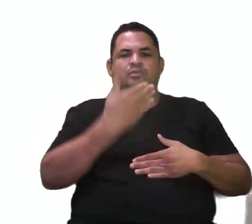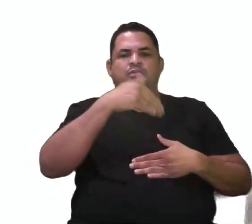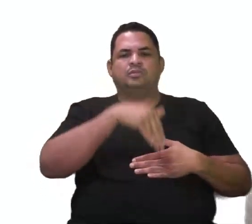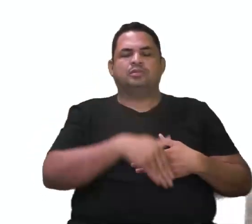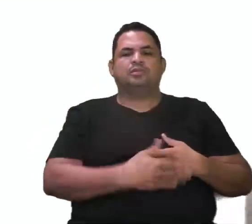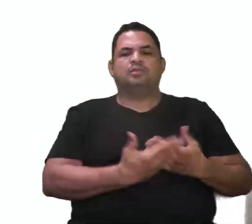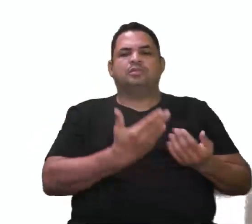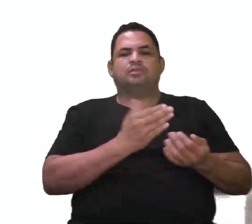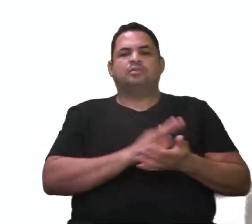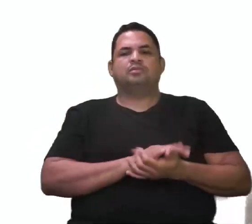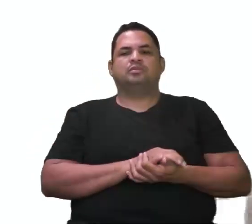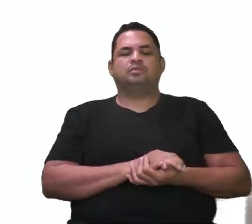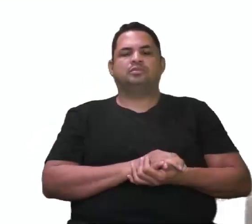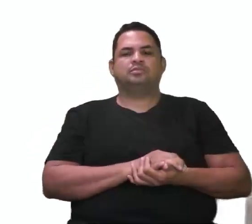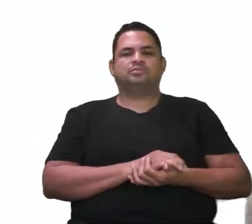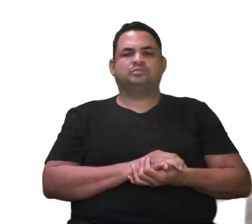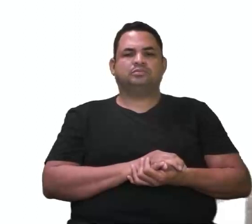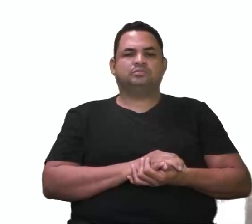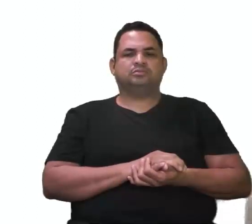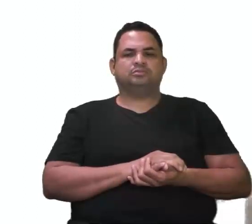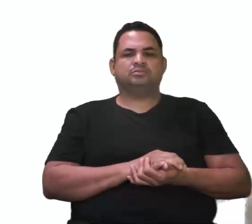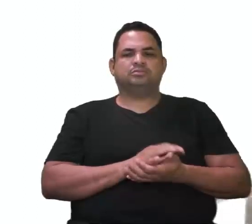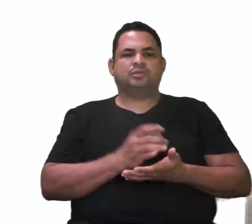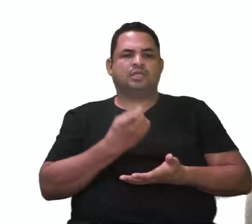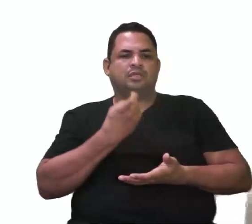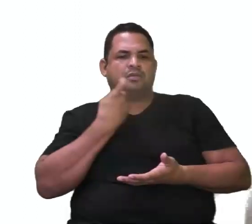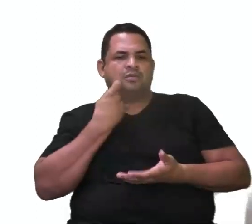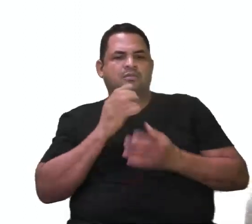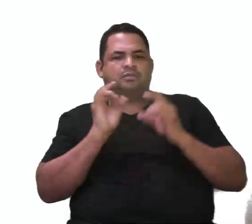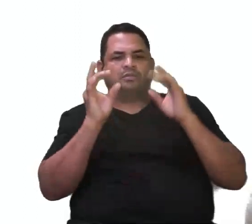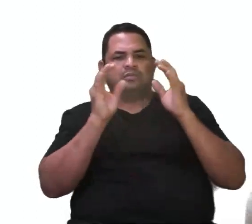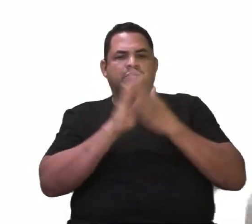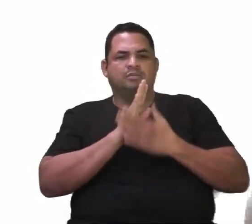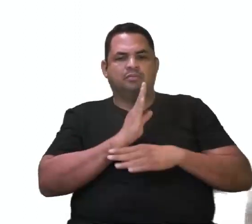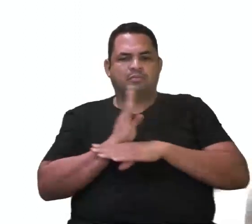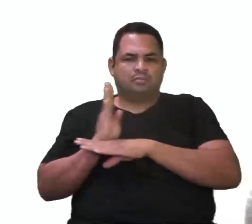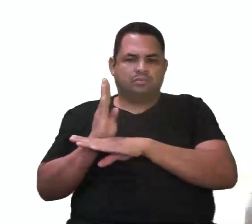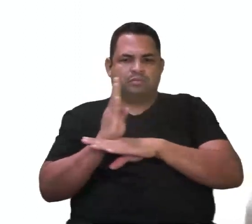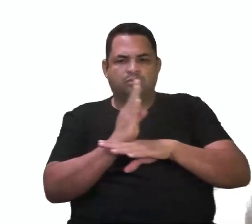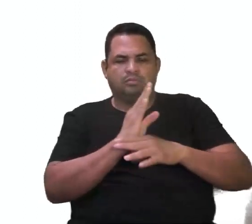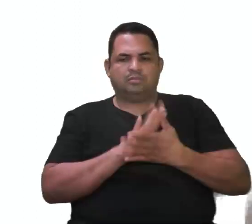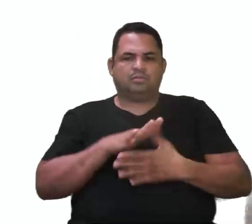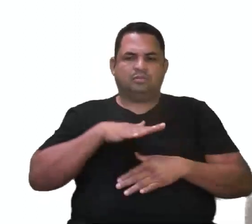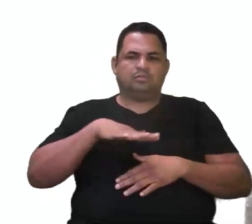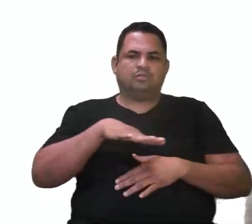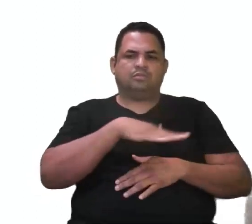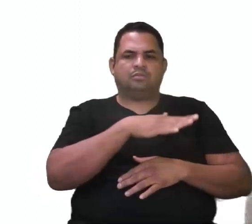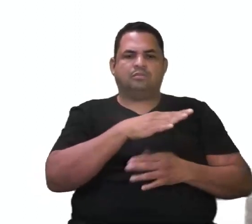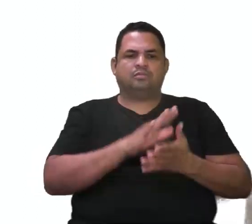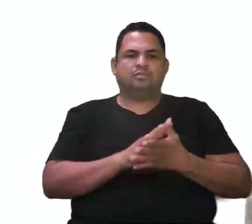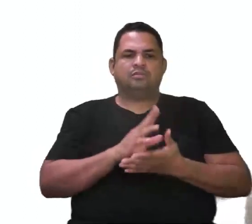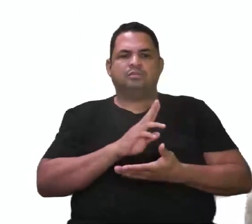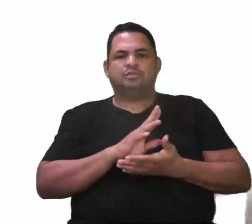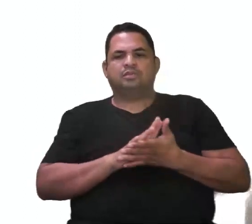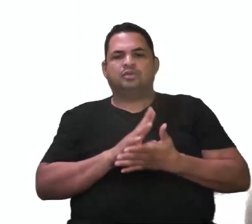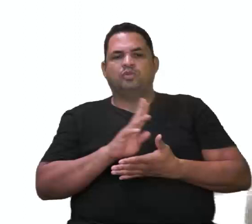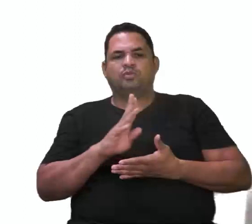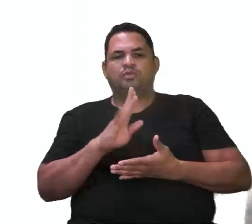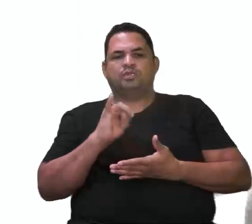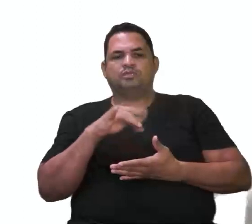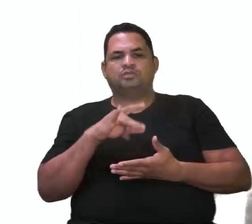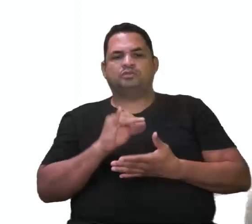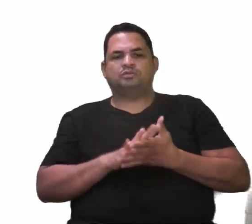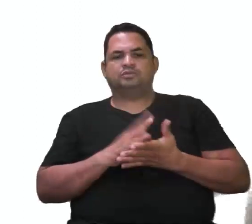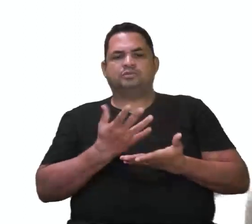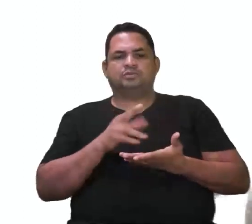dar os exemplos, né? Então, as formas do golfinho, dos peixes, especialmente tubarões e de um réptil falso chamado de ictiossauro, são